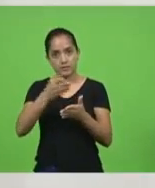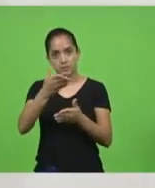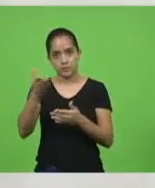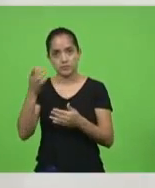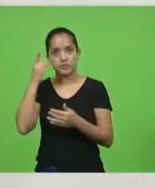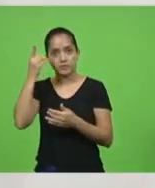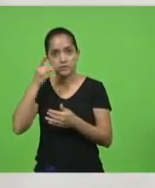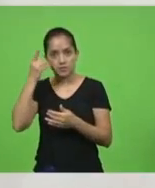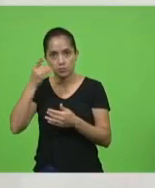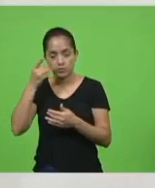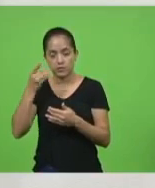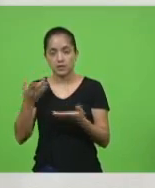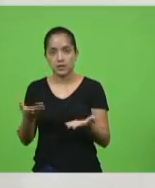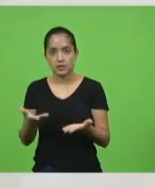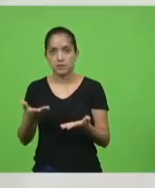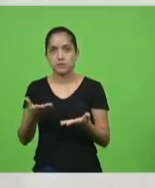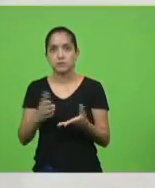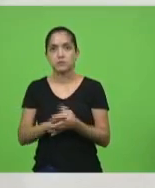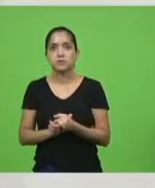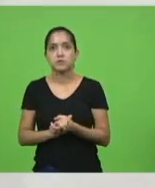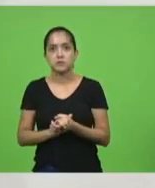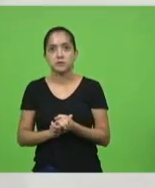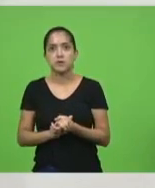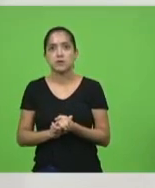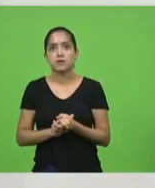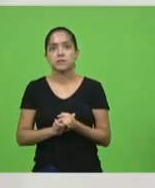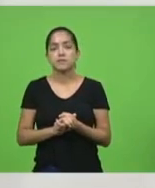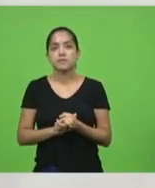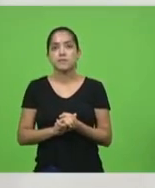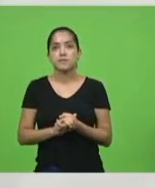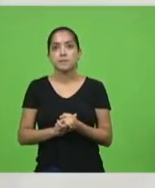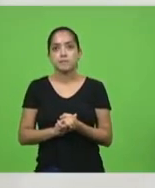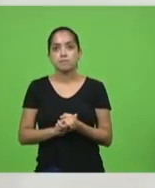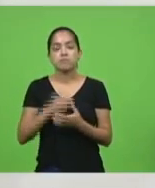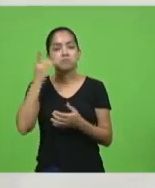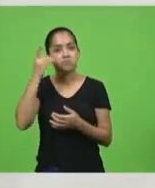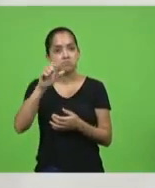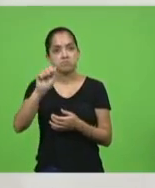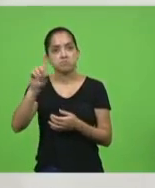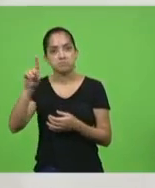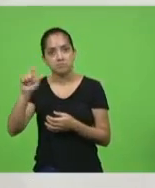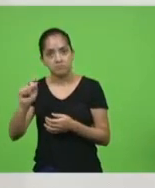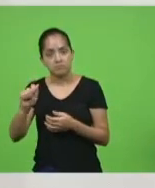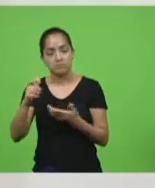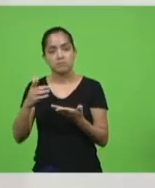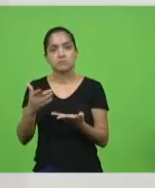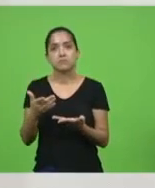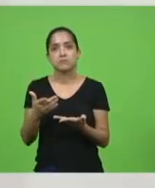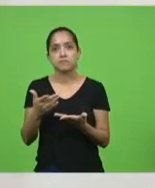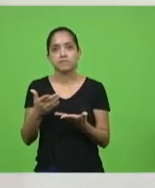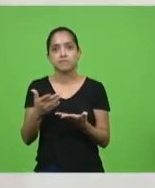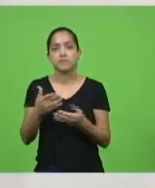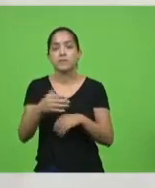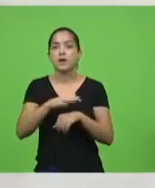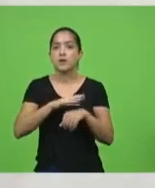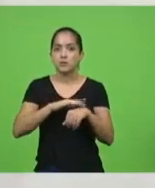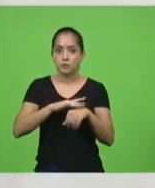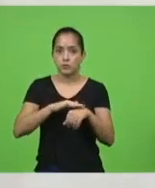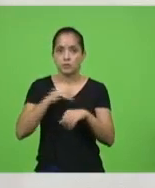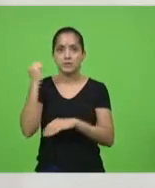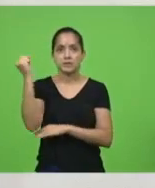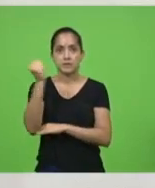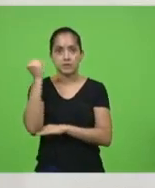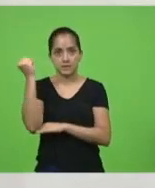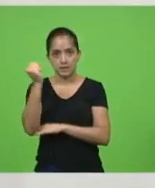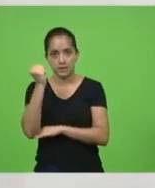deputado Sopelsa, muito sensato, deputada Ada, muito sensata, a doença é grave, a doença tem